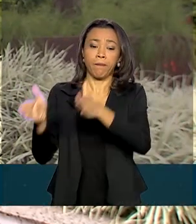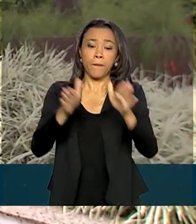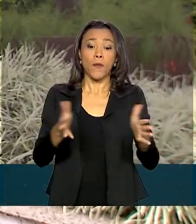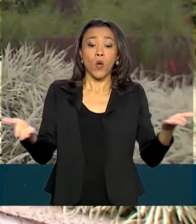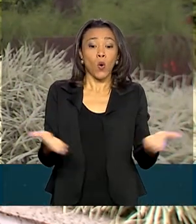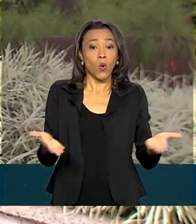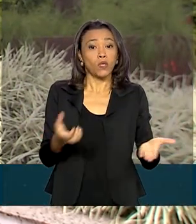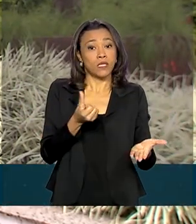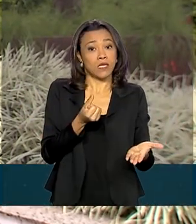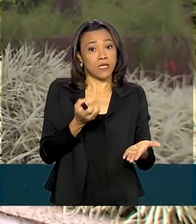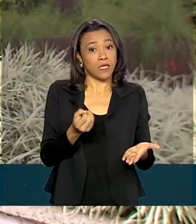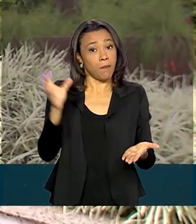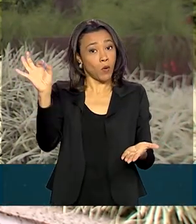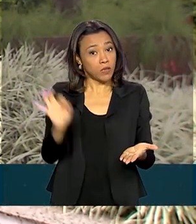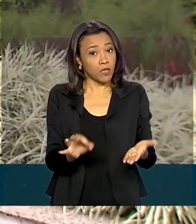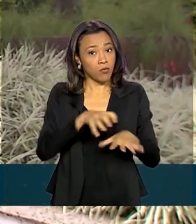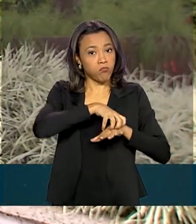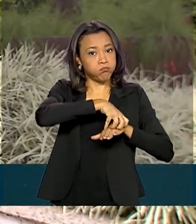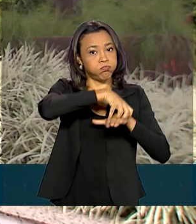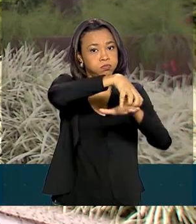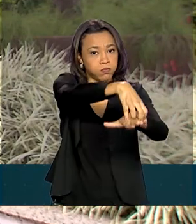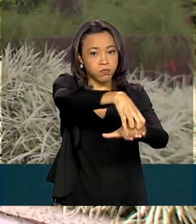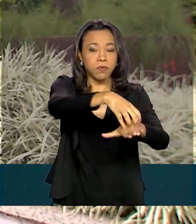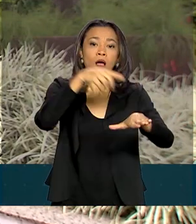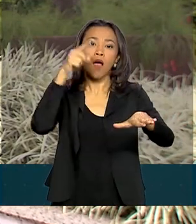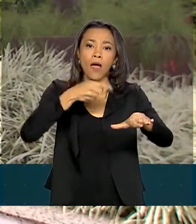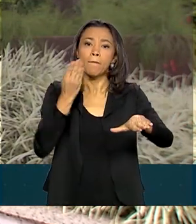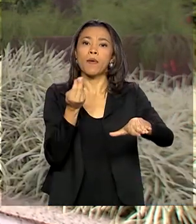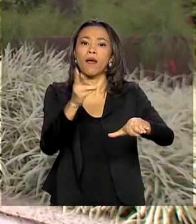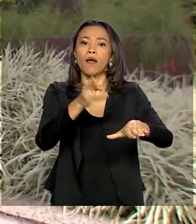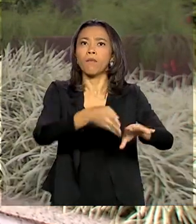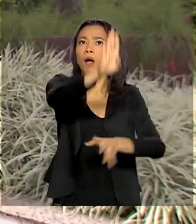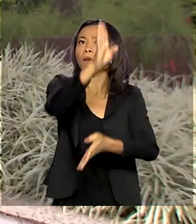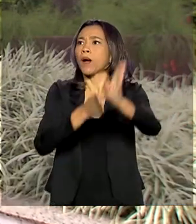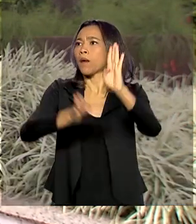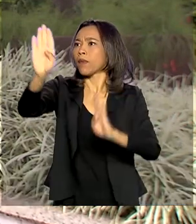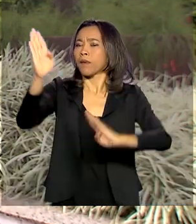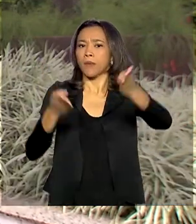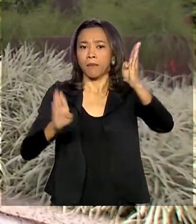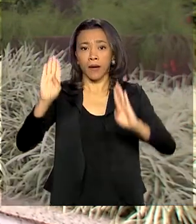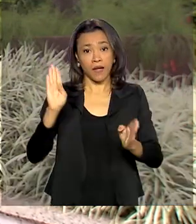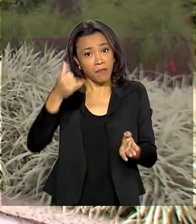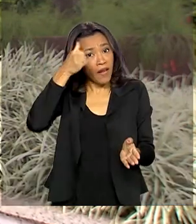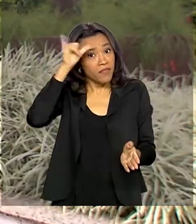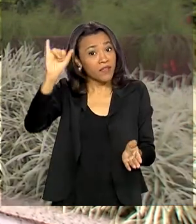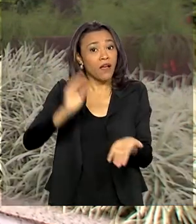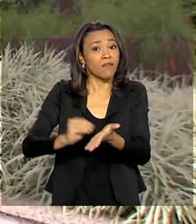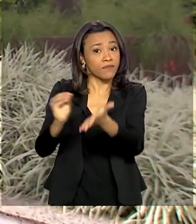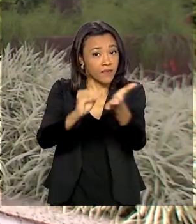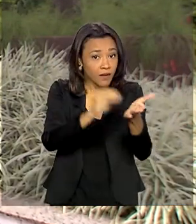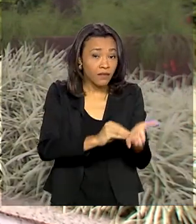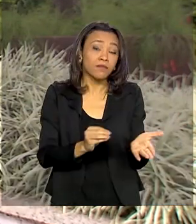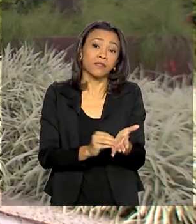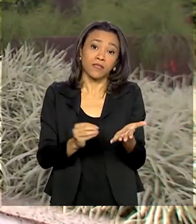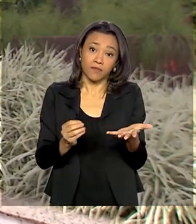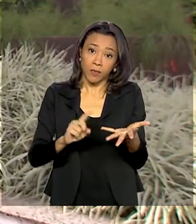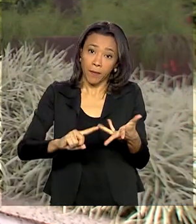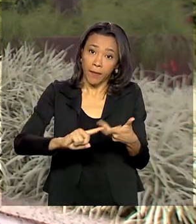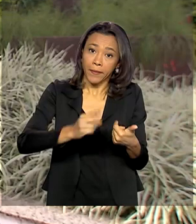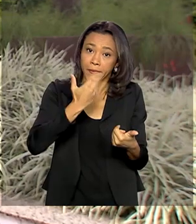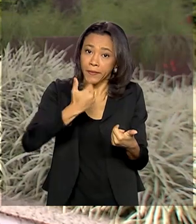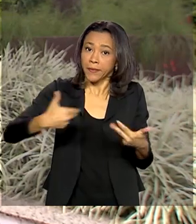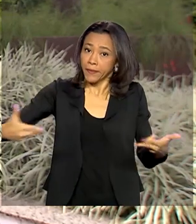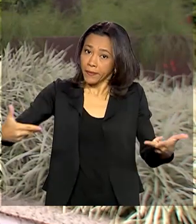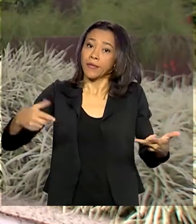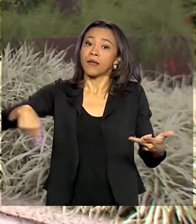das cargas no país são transportadas por rodovias e para evitar o desabastecimento para a população, o governo